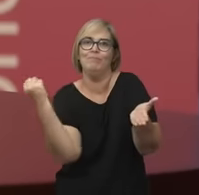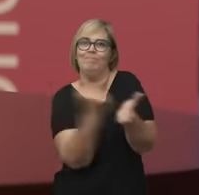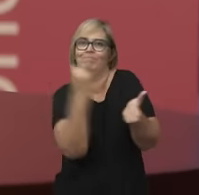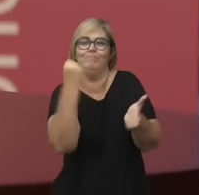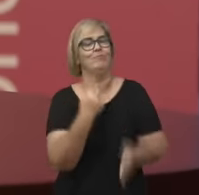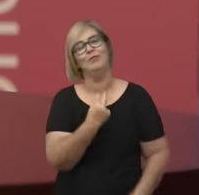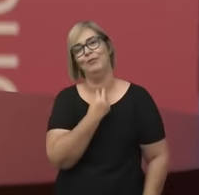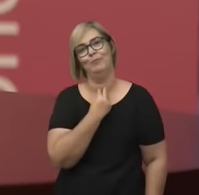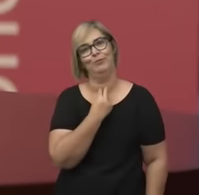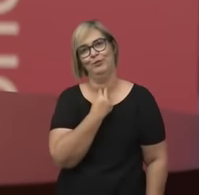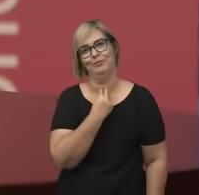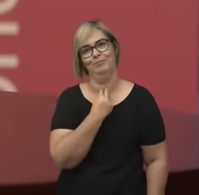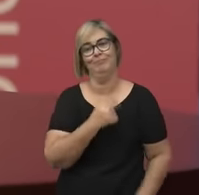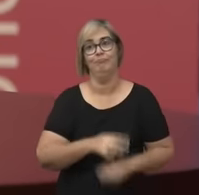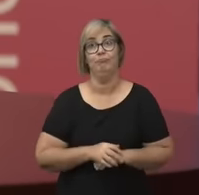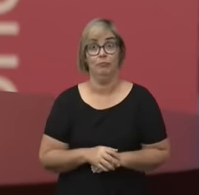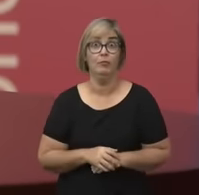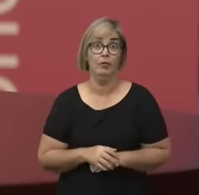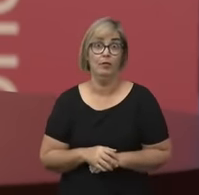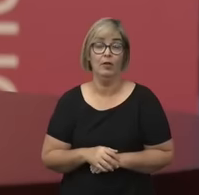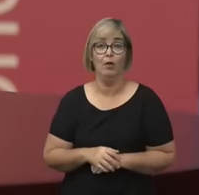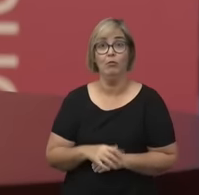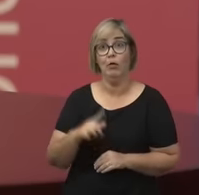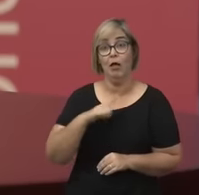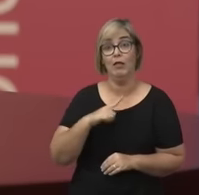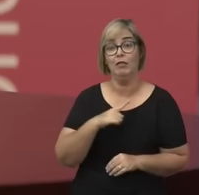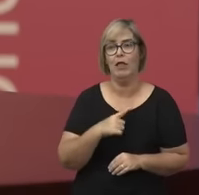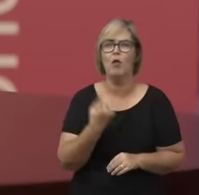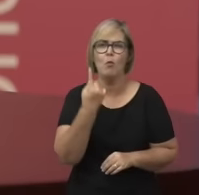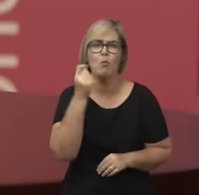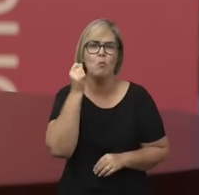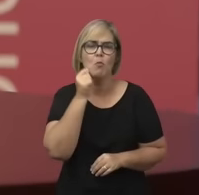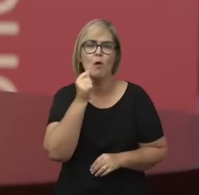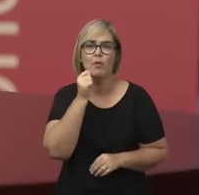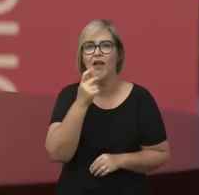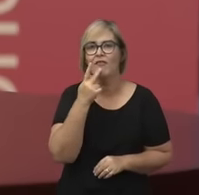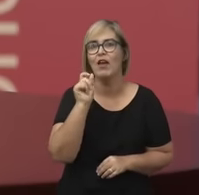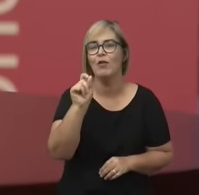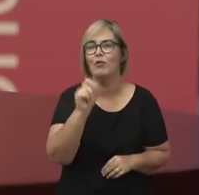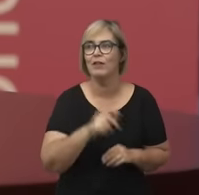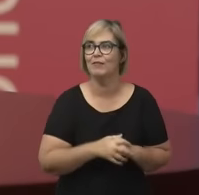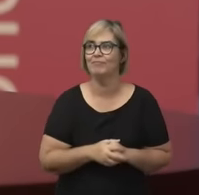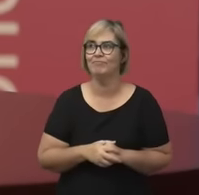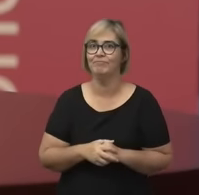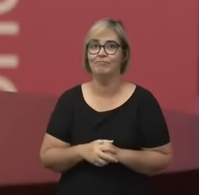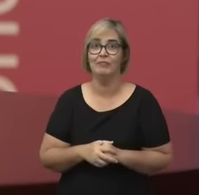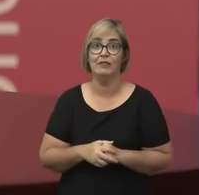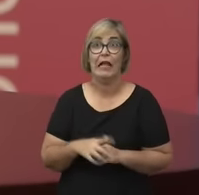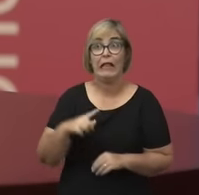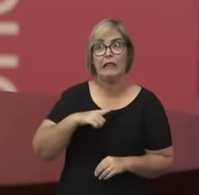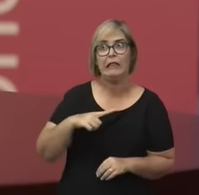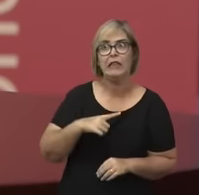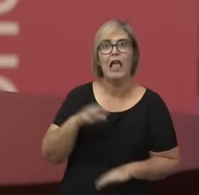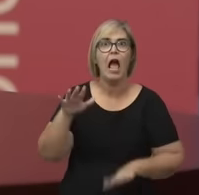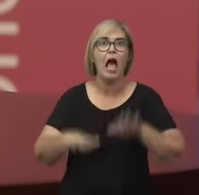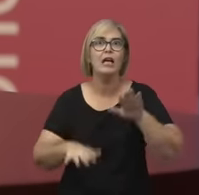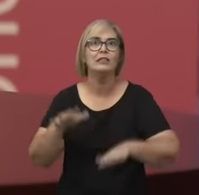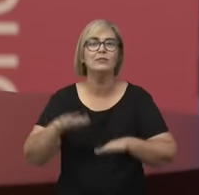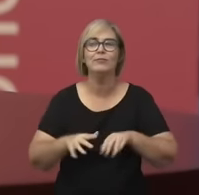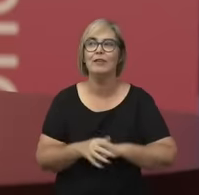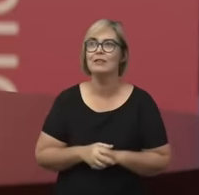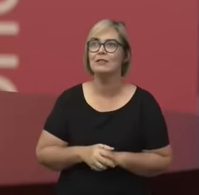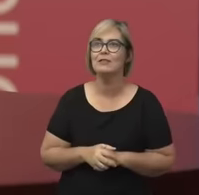Então, tem uma fala da Virginia Woolf, que é assim, toma um autor anônimo. Provavelmente, esse autor era uma mulher.